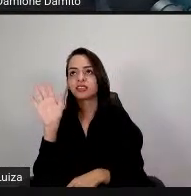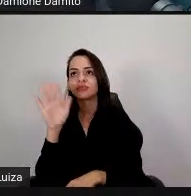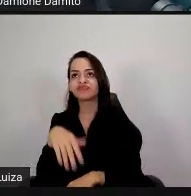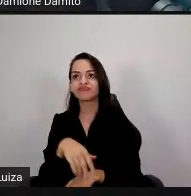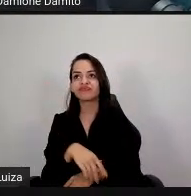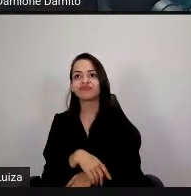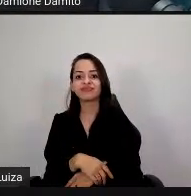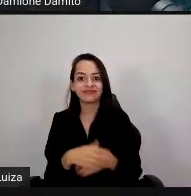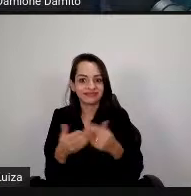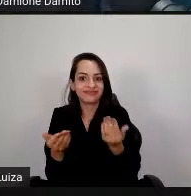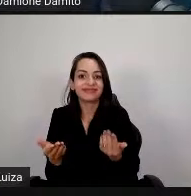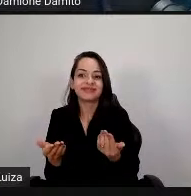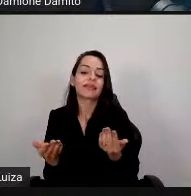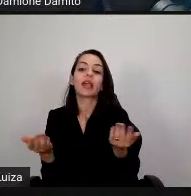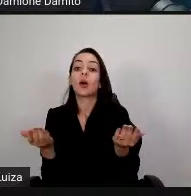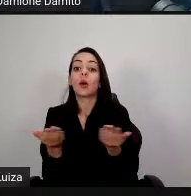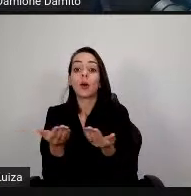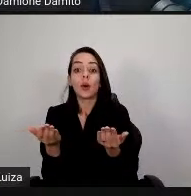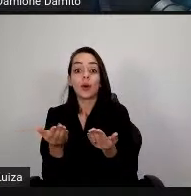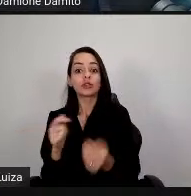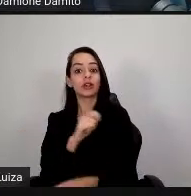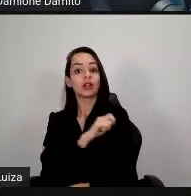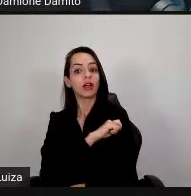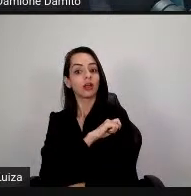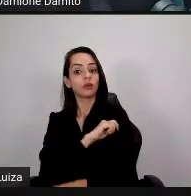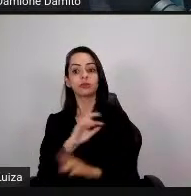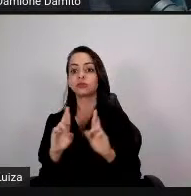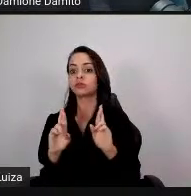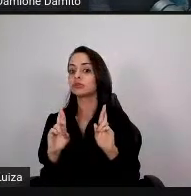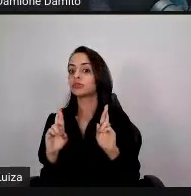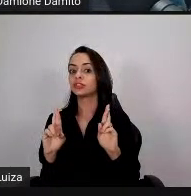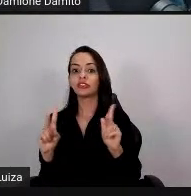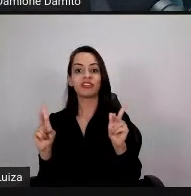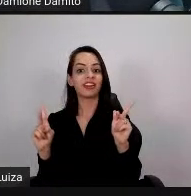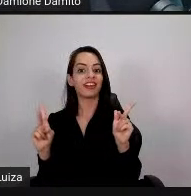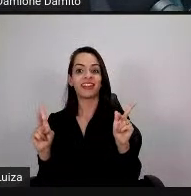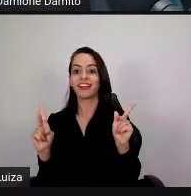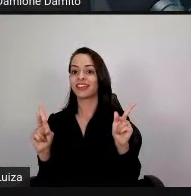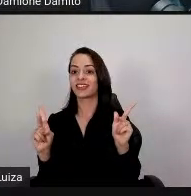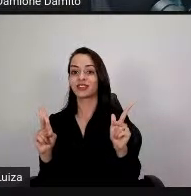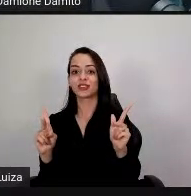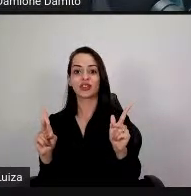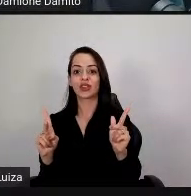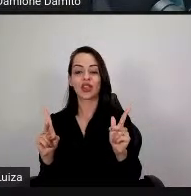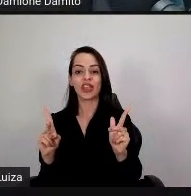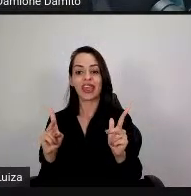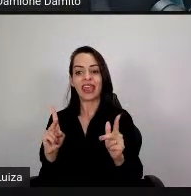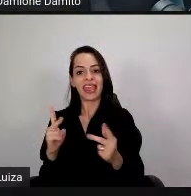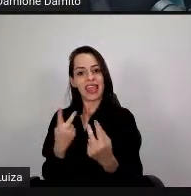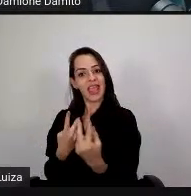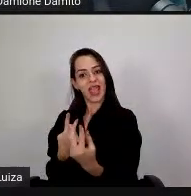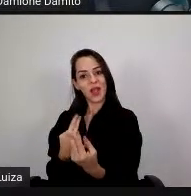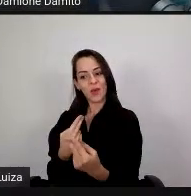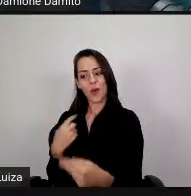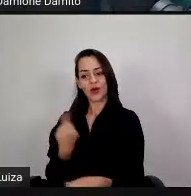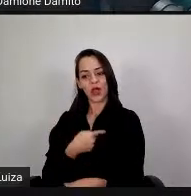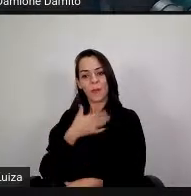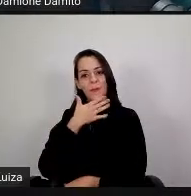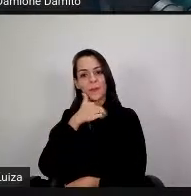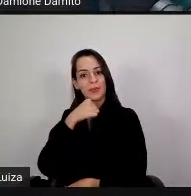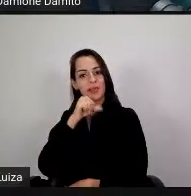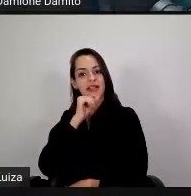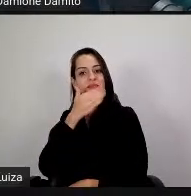eu gosto de chamar que eles fazem parte, eu gosto de falar que eles fazem parte de uma outra geração, não é mais a geração tela quente, é a geração self